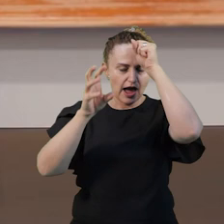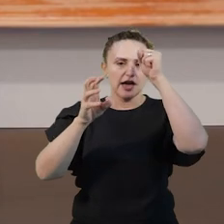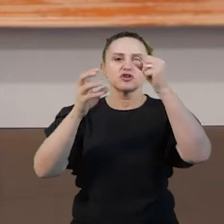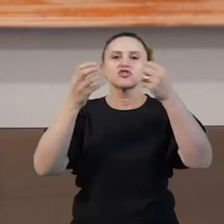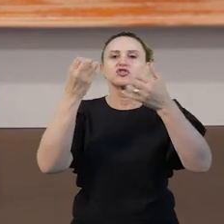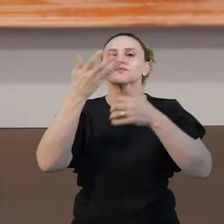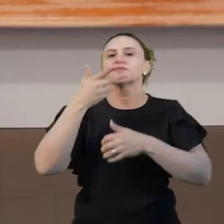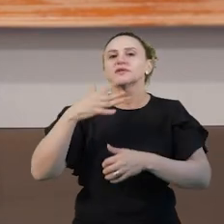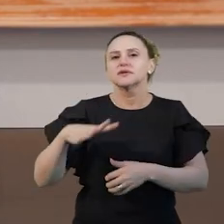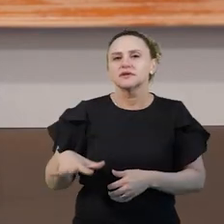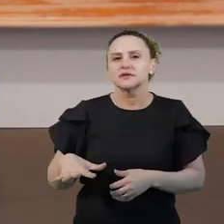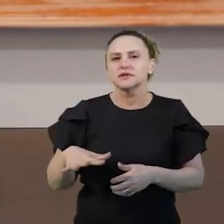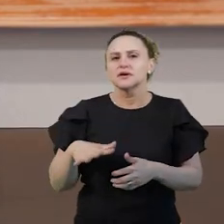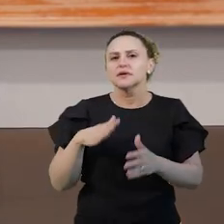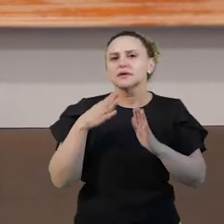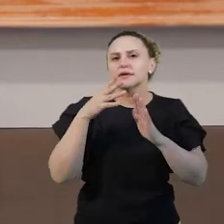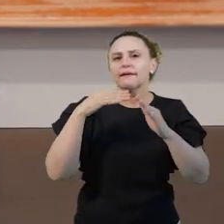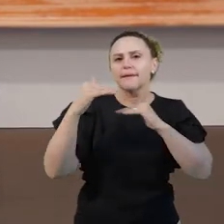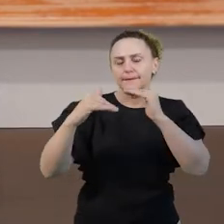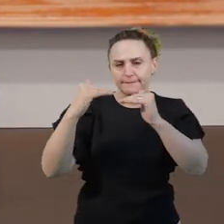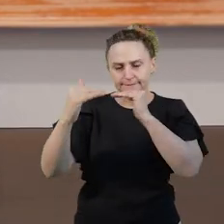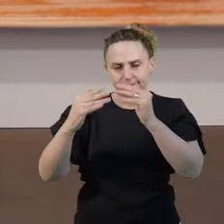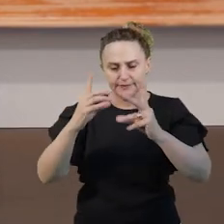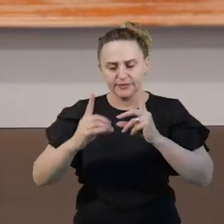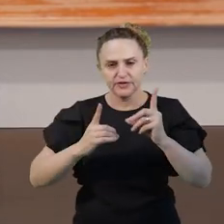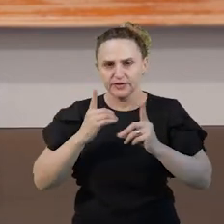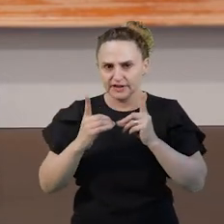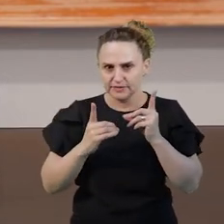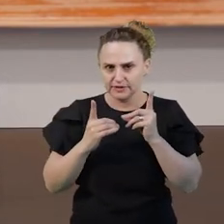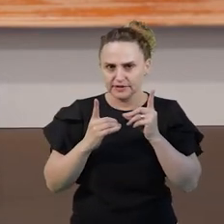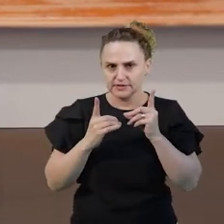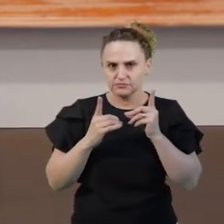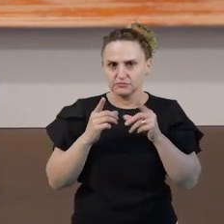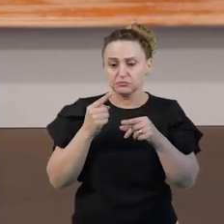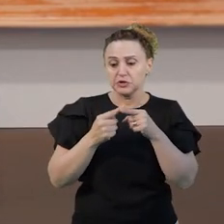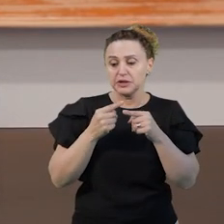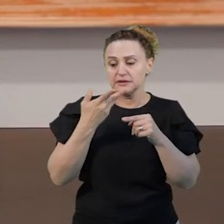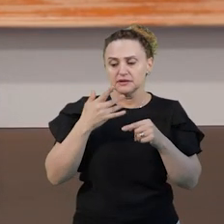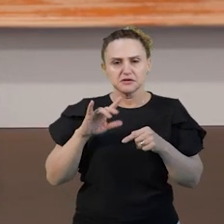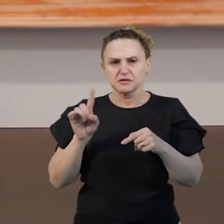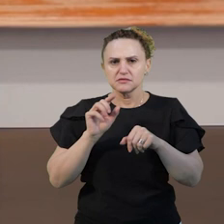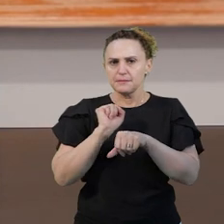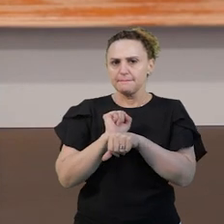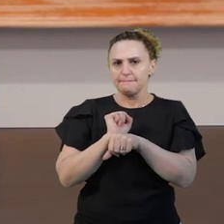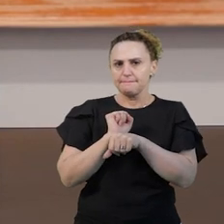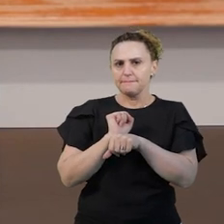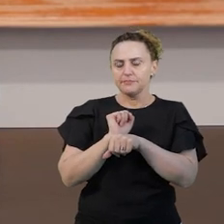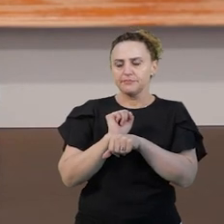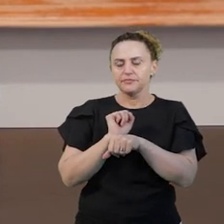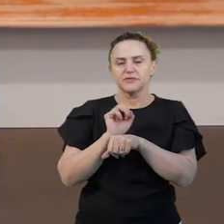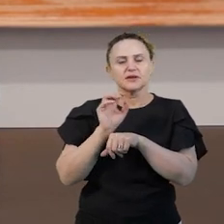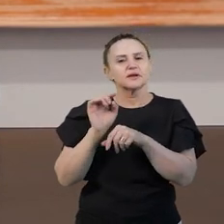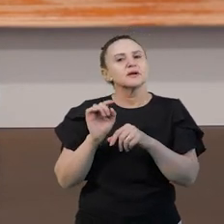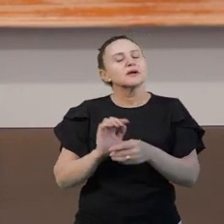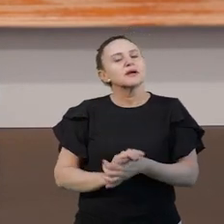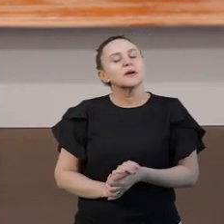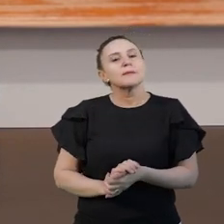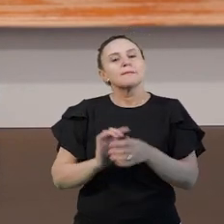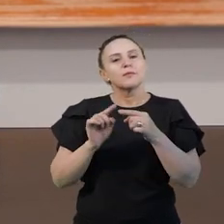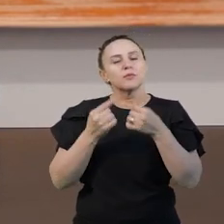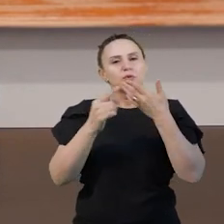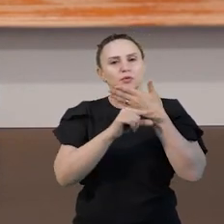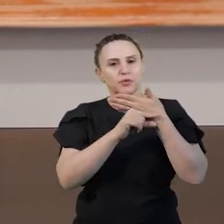dinâmico, já que as crianças não são seres passivos. Como nos diz o autor Felipe,